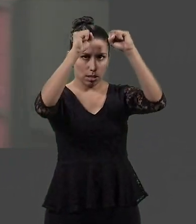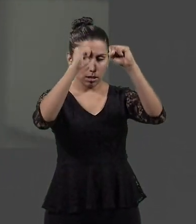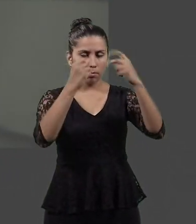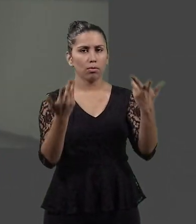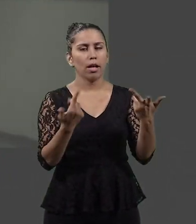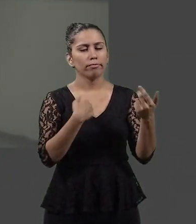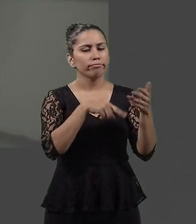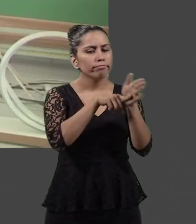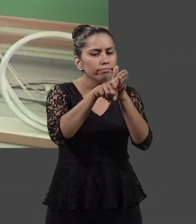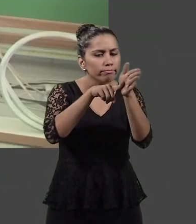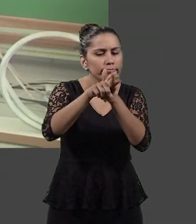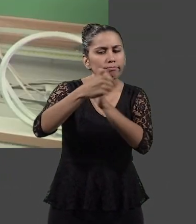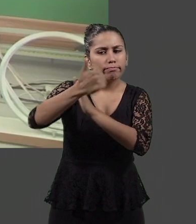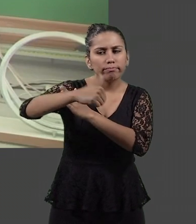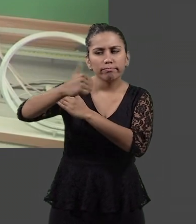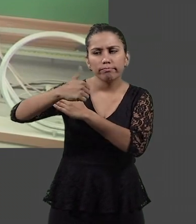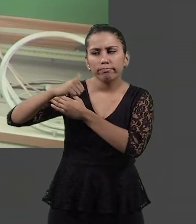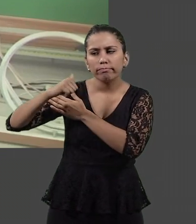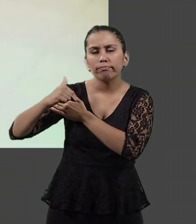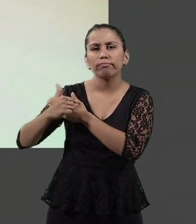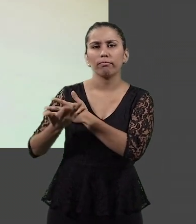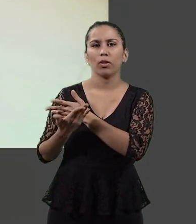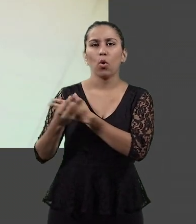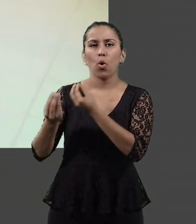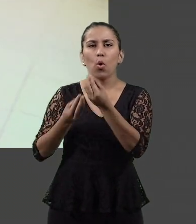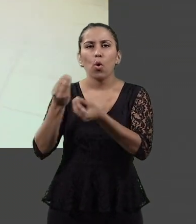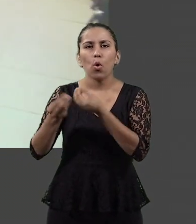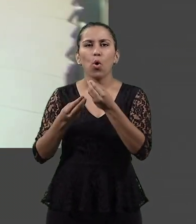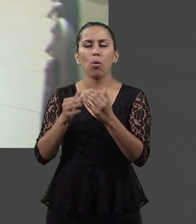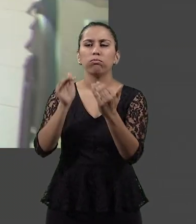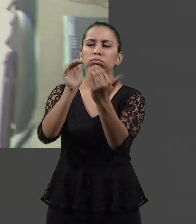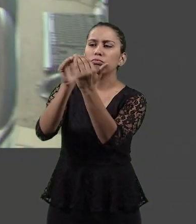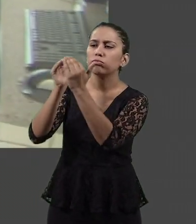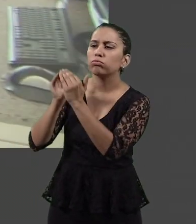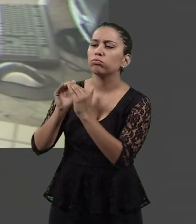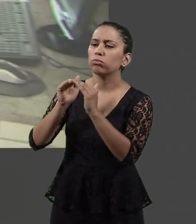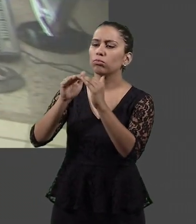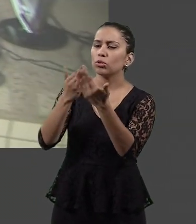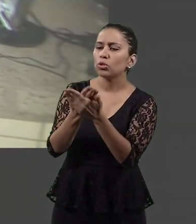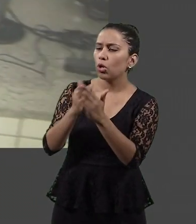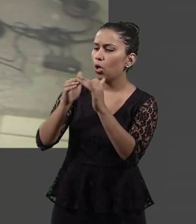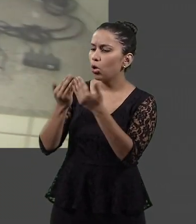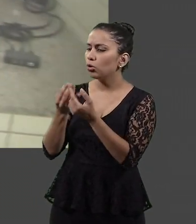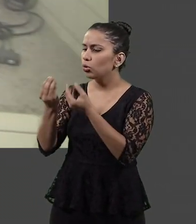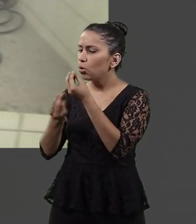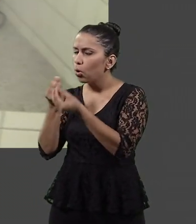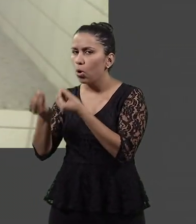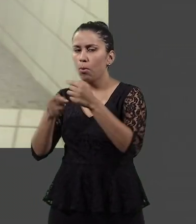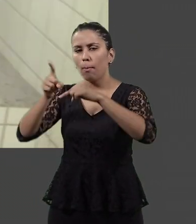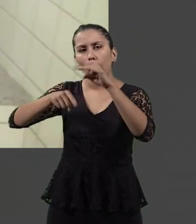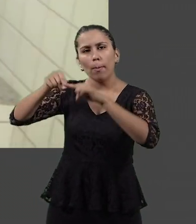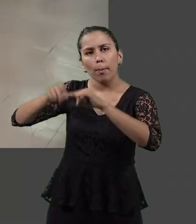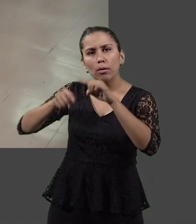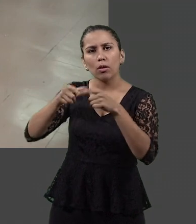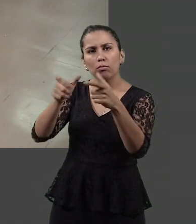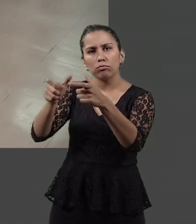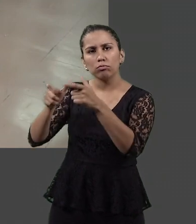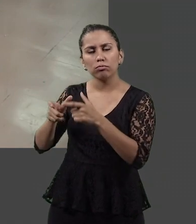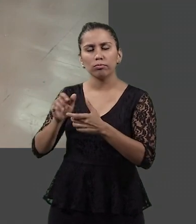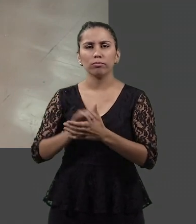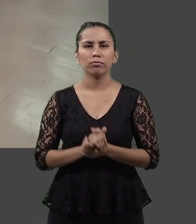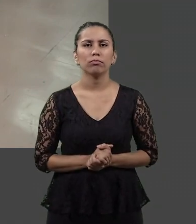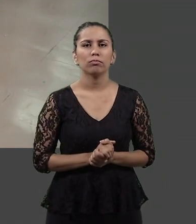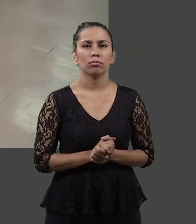gestão das unidades escolares e a infraestrutura das escolas, com foco no Estado de conservação dos ambientes e de seus